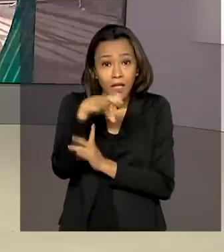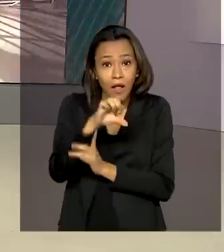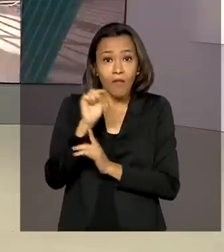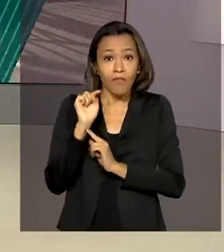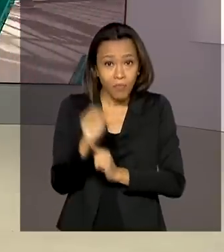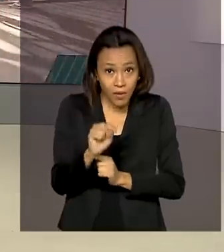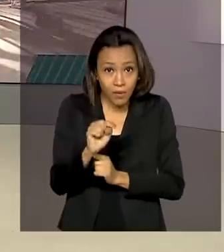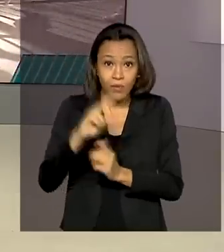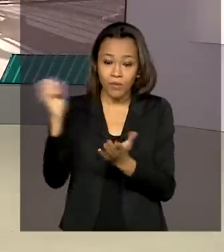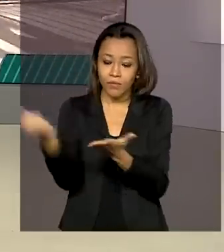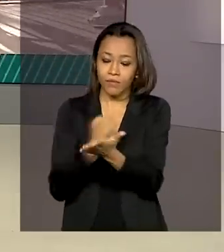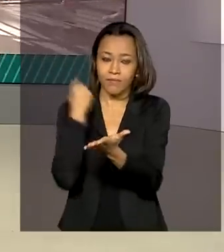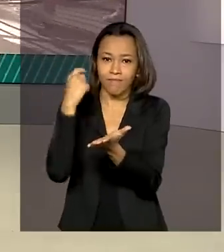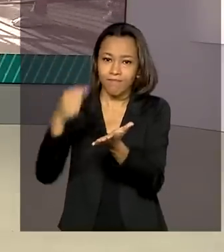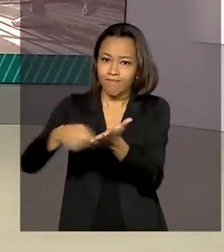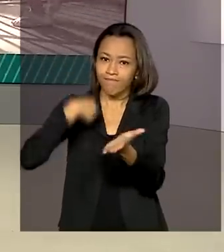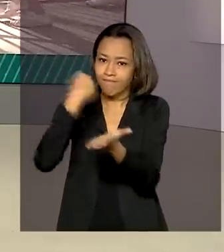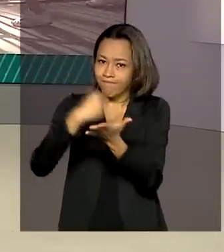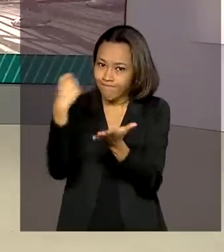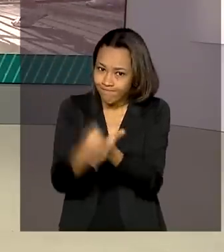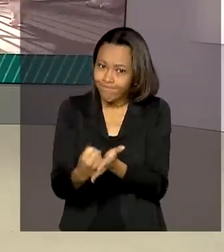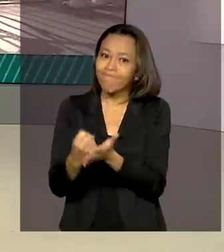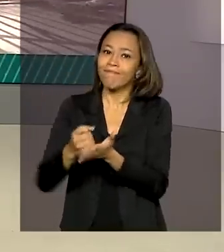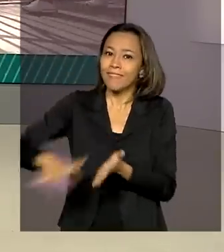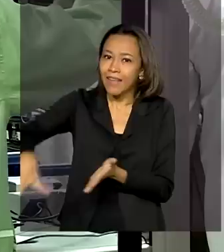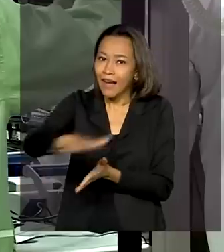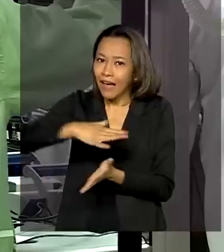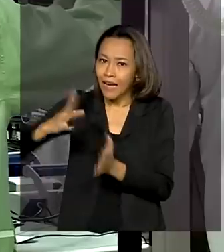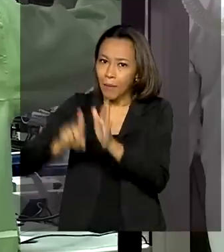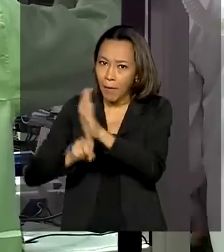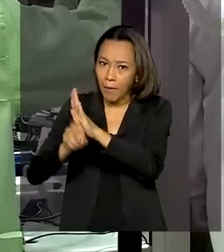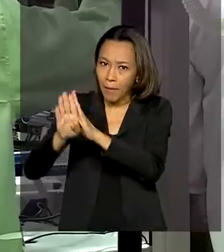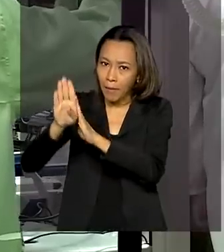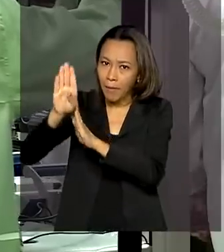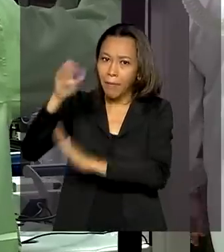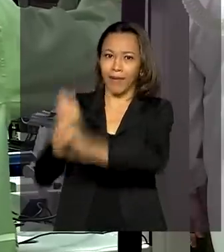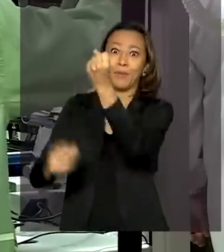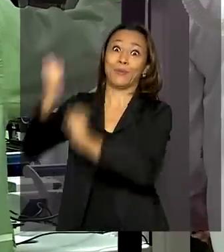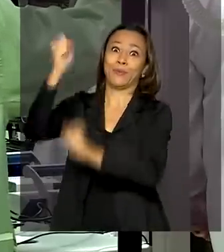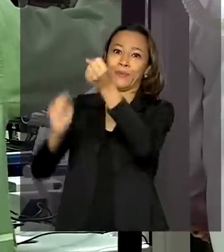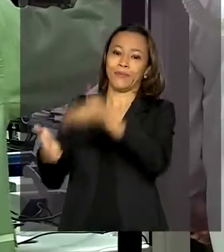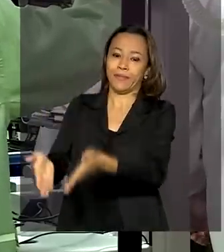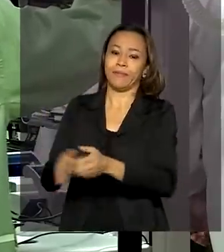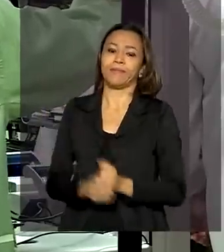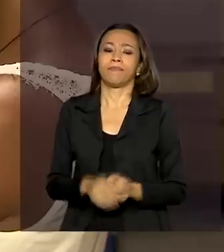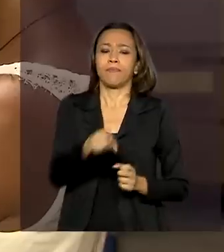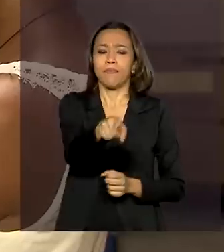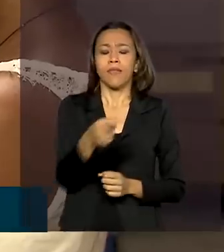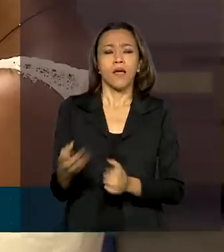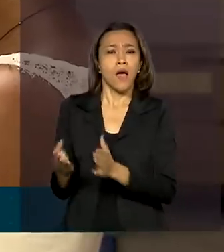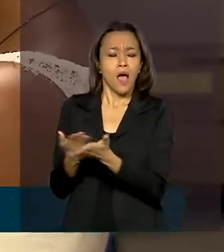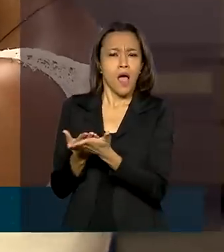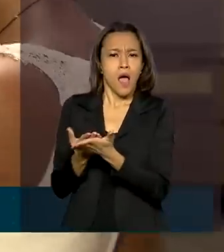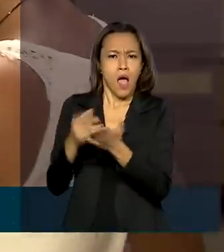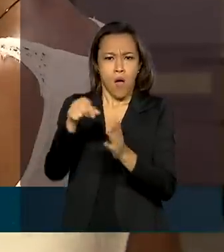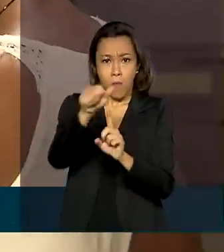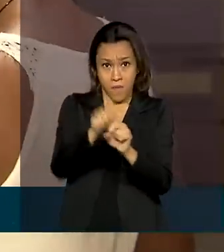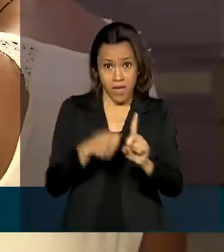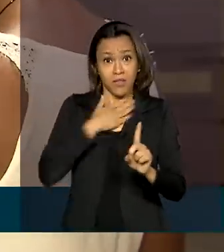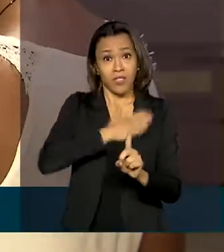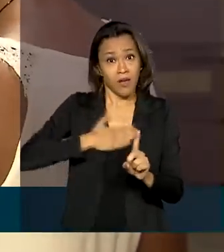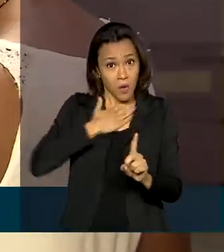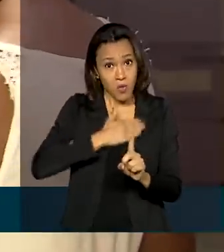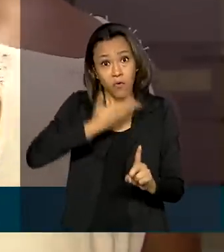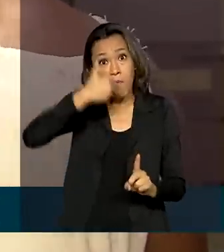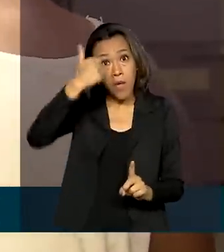carteira assinada no período. A indústria foi o destaque. Na geração de empregos, foi o melhor agosto dos últimos